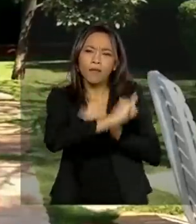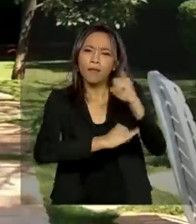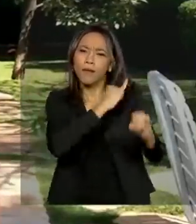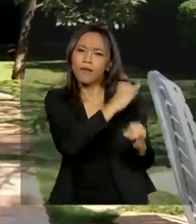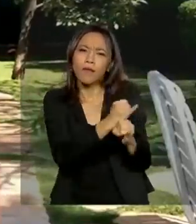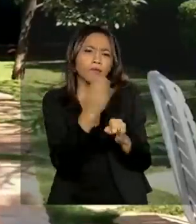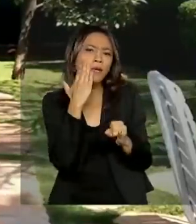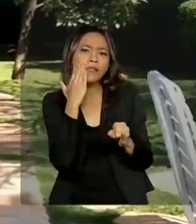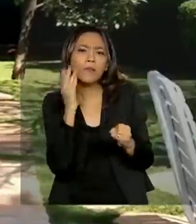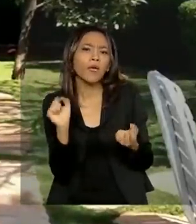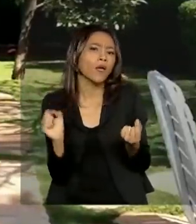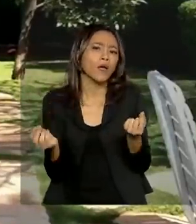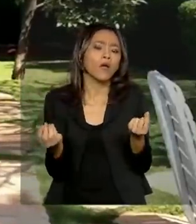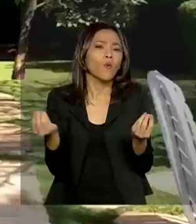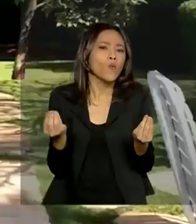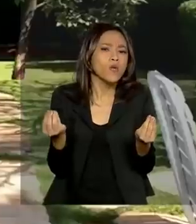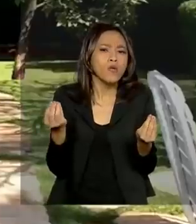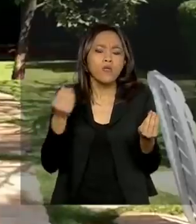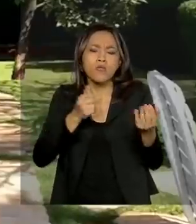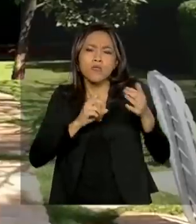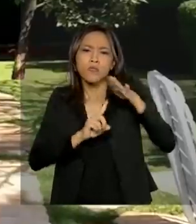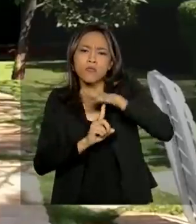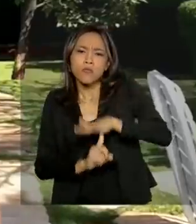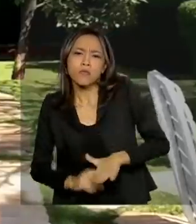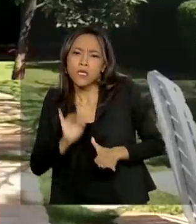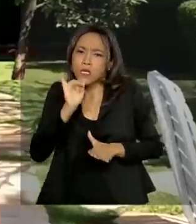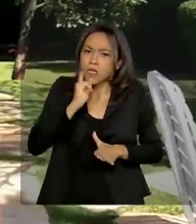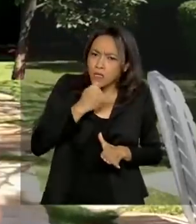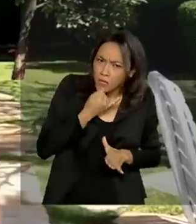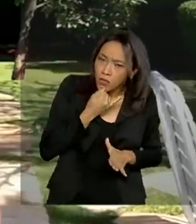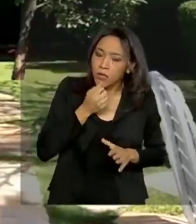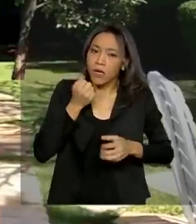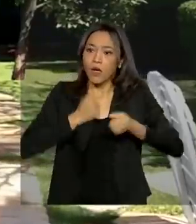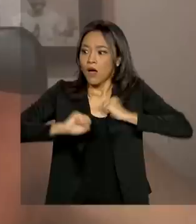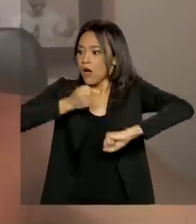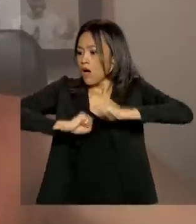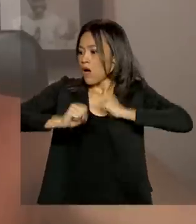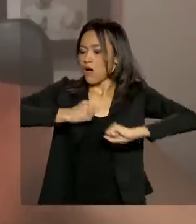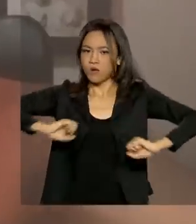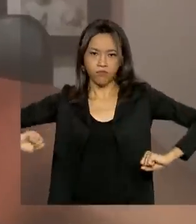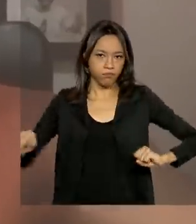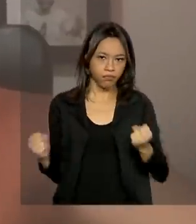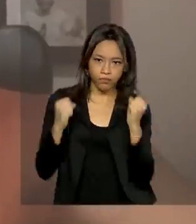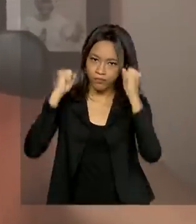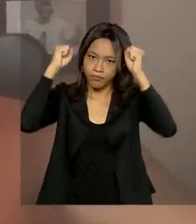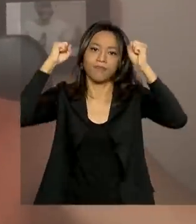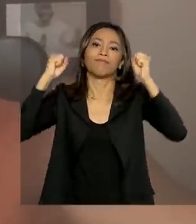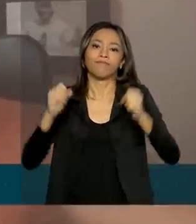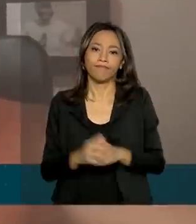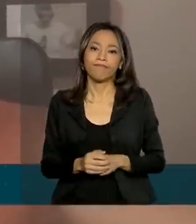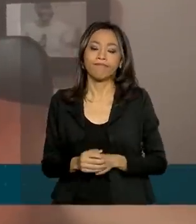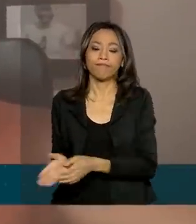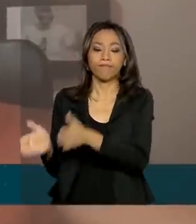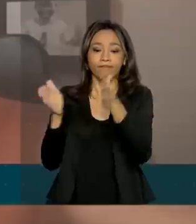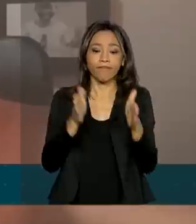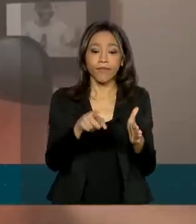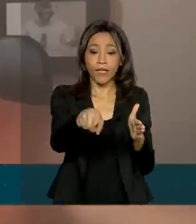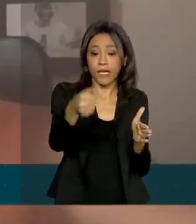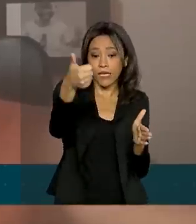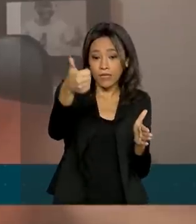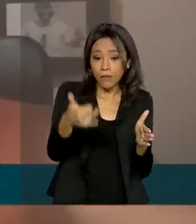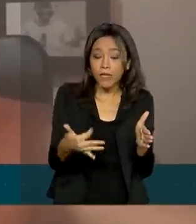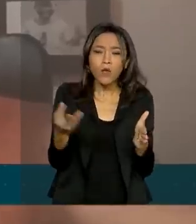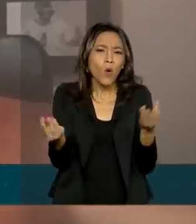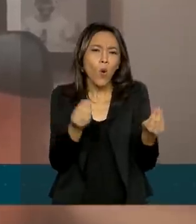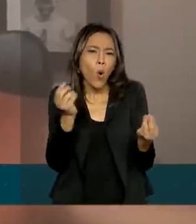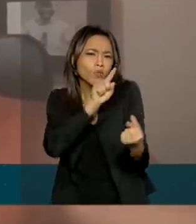rastrear a existência de depressão, ansiedade e estresse. Os principais objetivos de produzir esse tipo